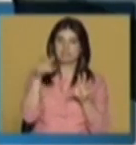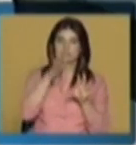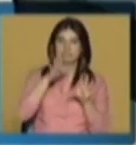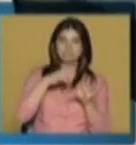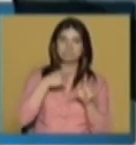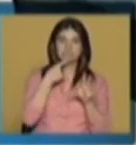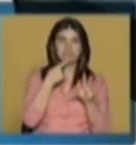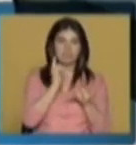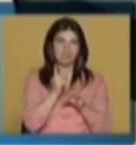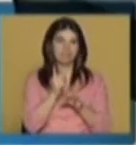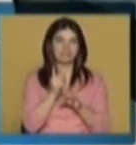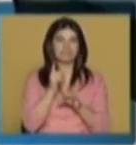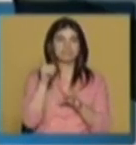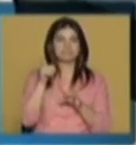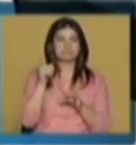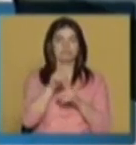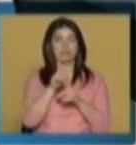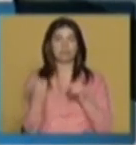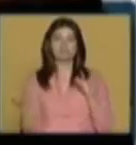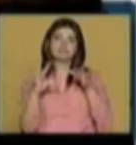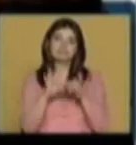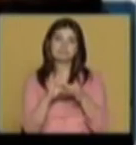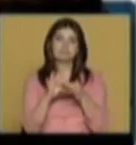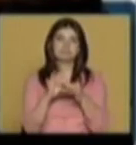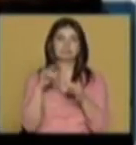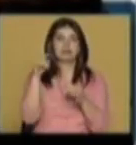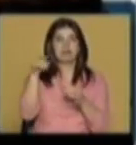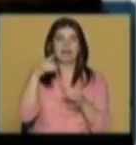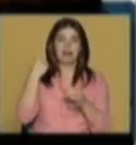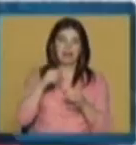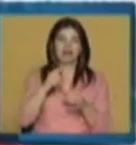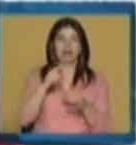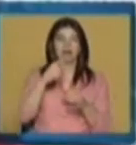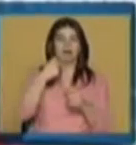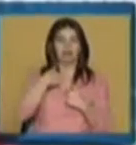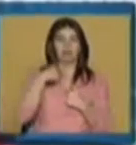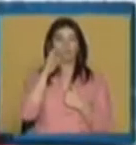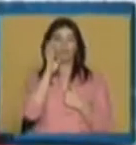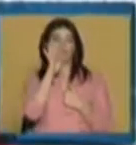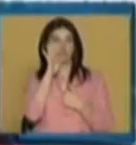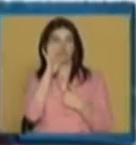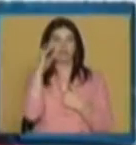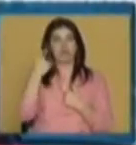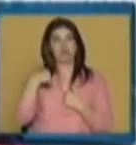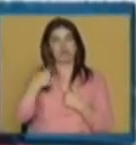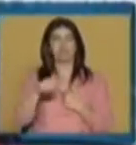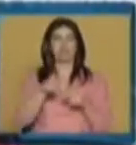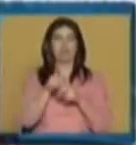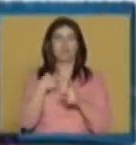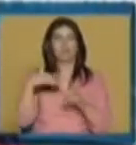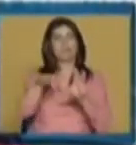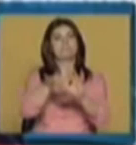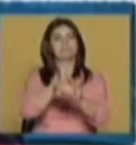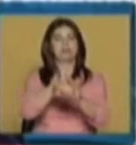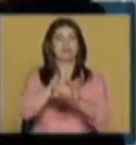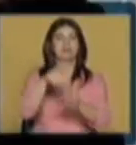palavras, é nesse sentido, a sua observação vai nesse sentido, há uma participação do espectador, portanto, do receptor, na construção da